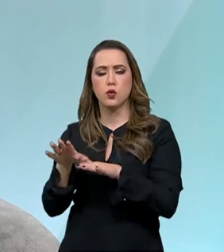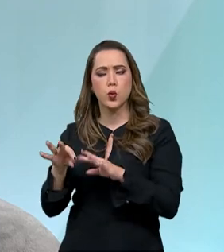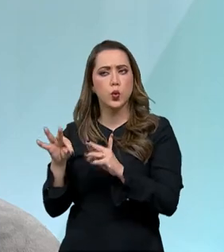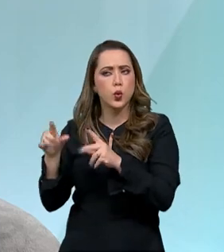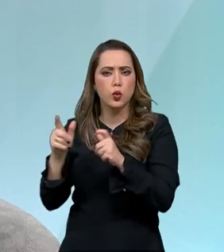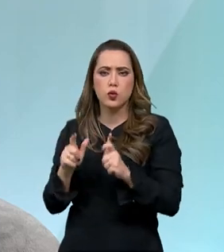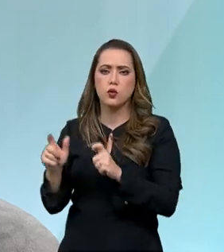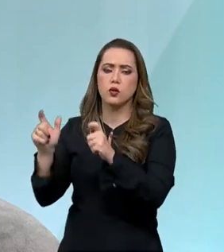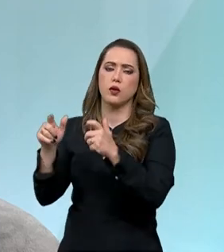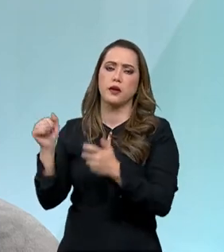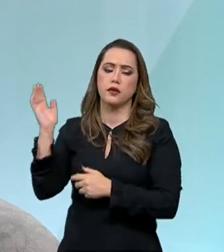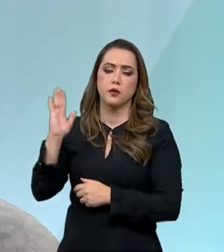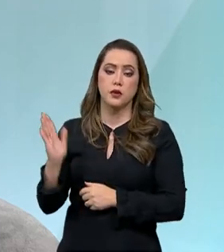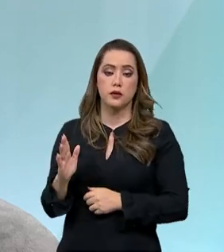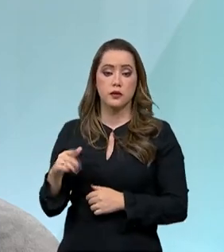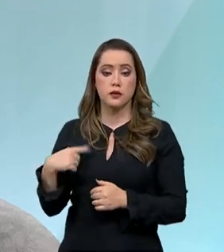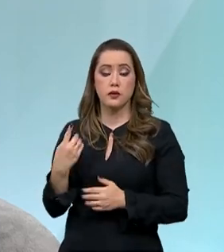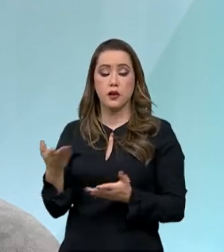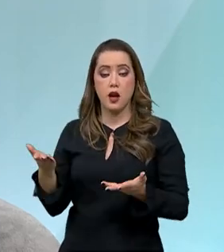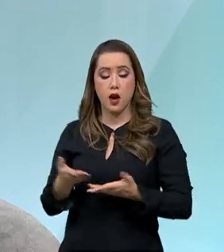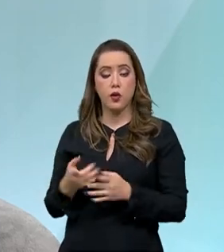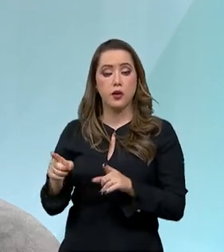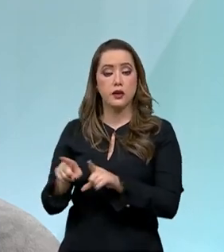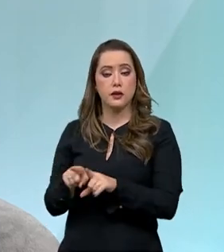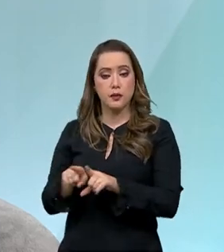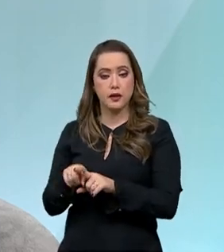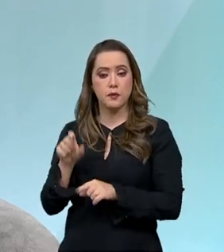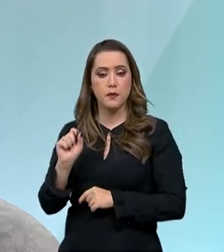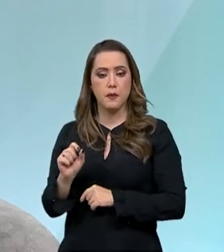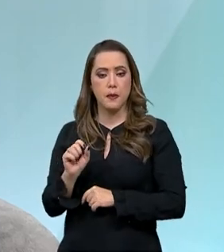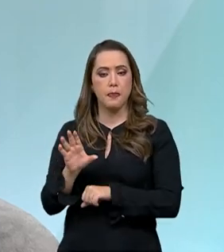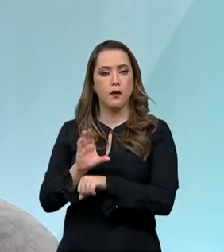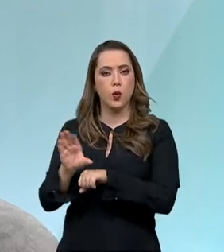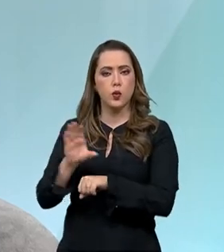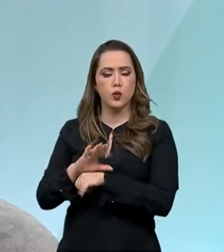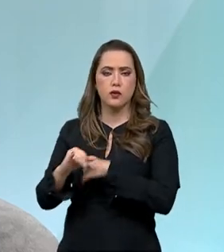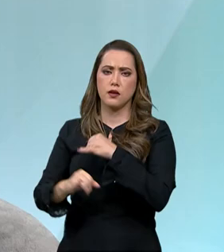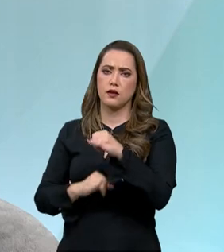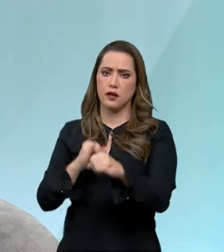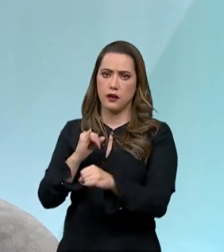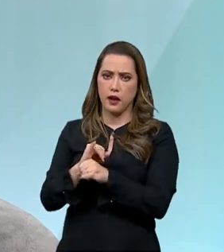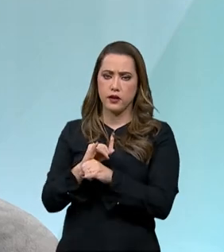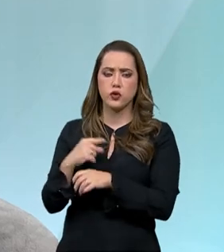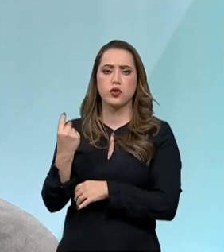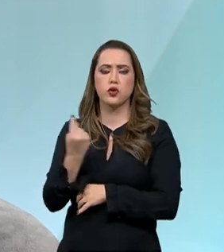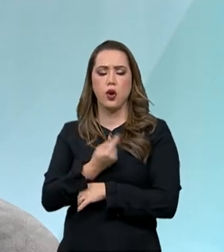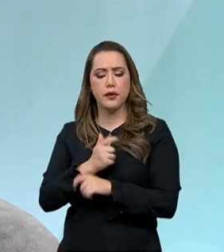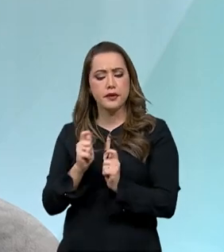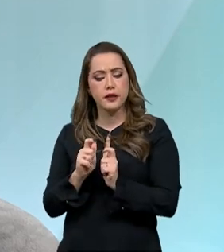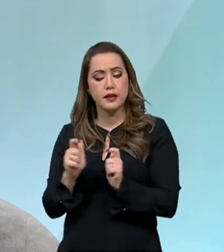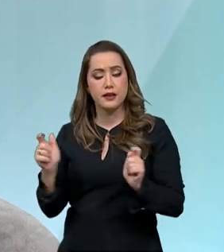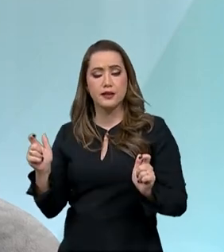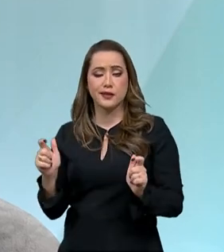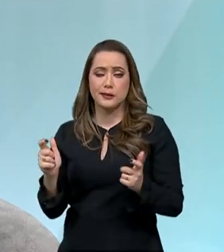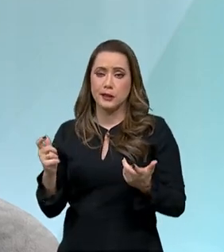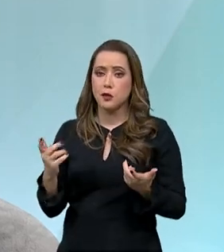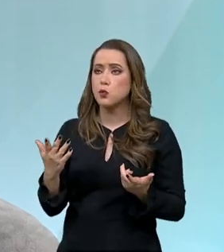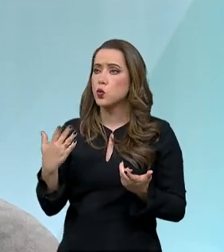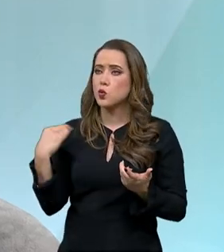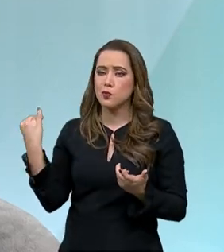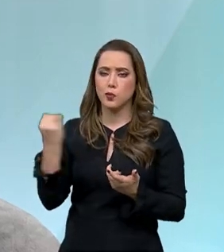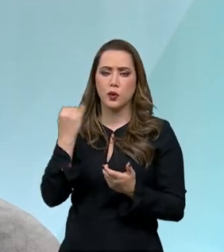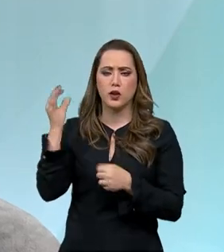em todos os biomas. E agora também, cursos online. Nós crescemos assustadoramente o número de cursos online.